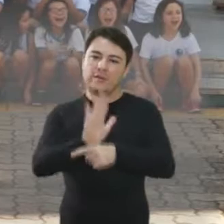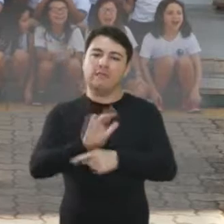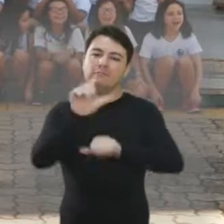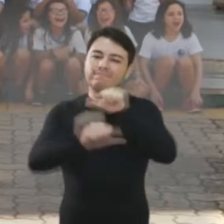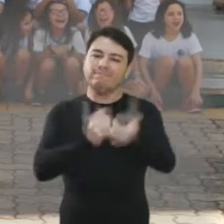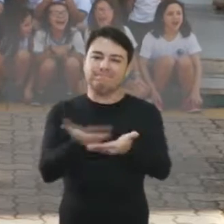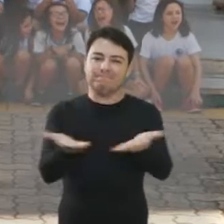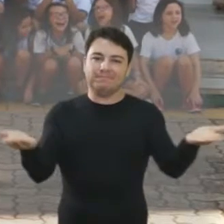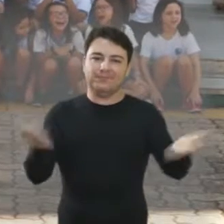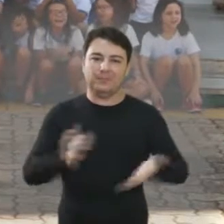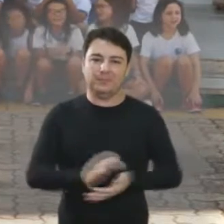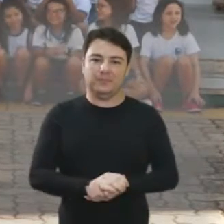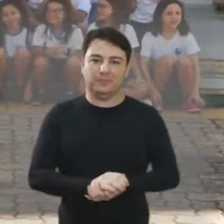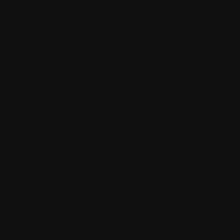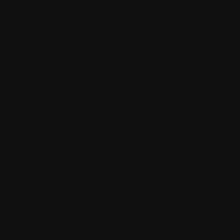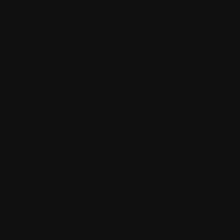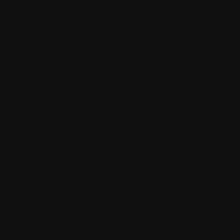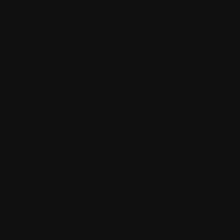Transformação solidária!